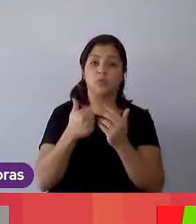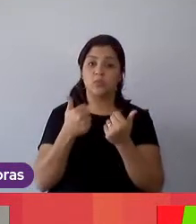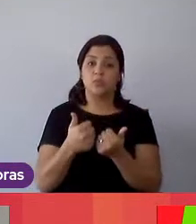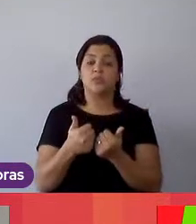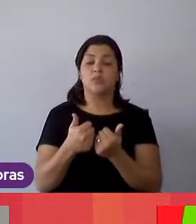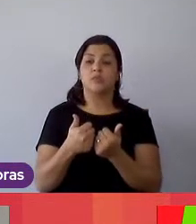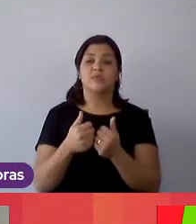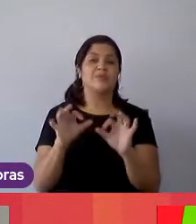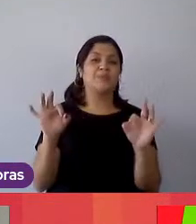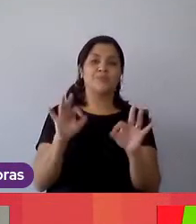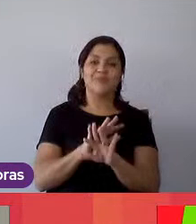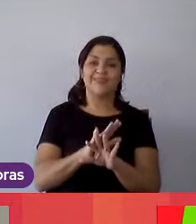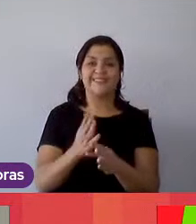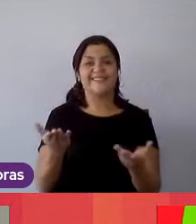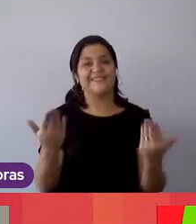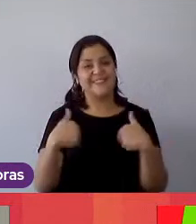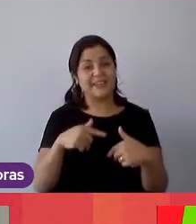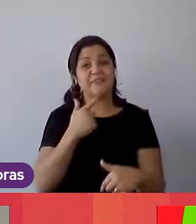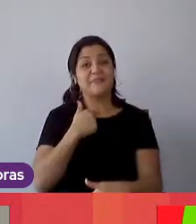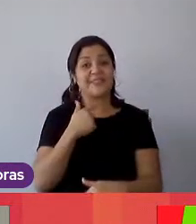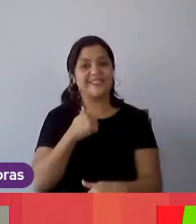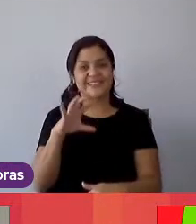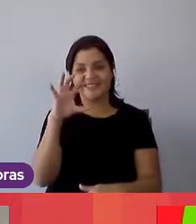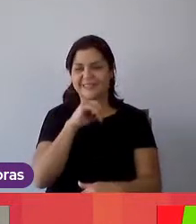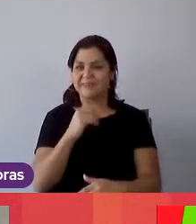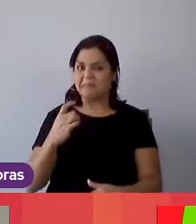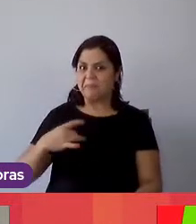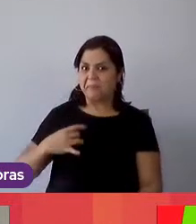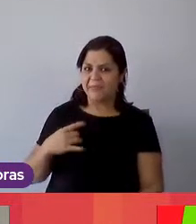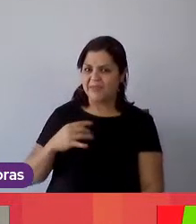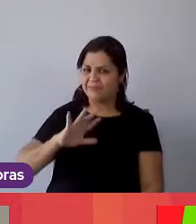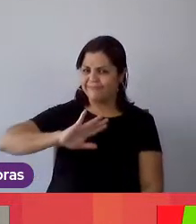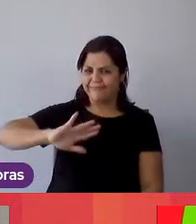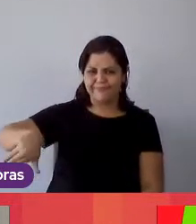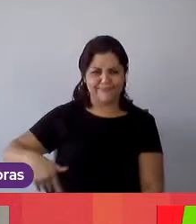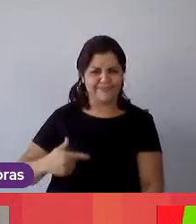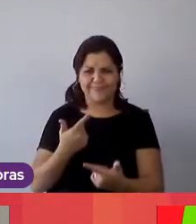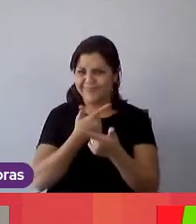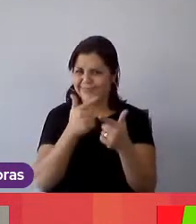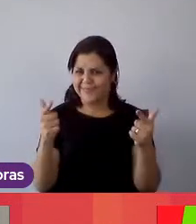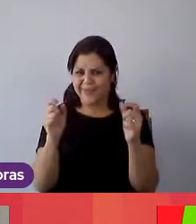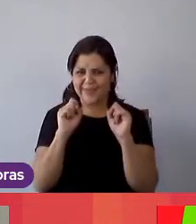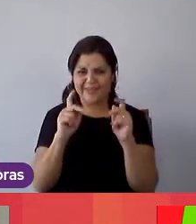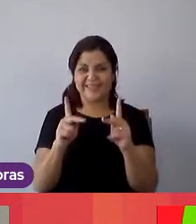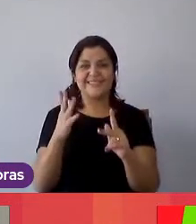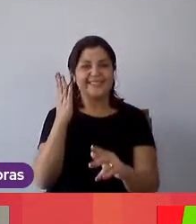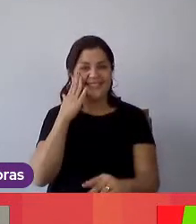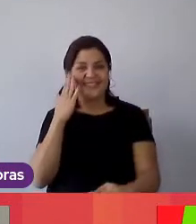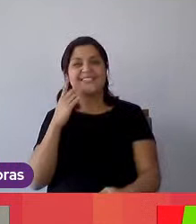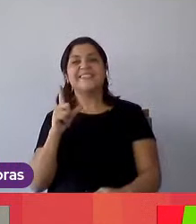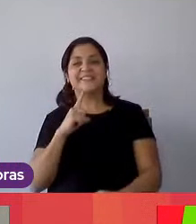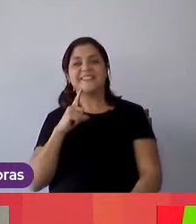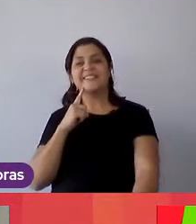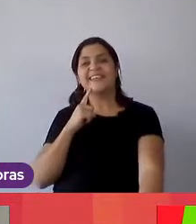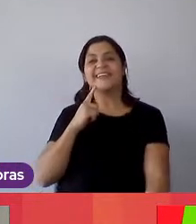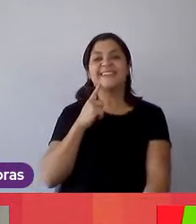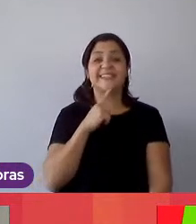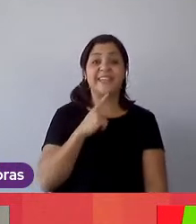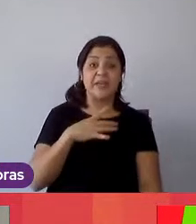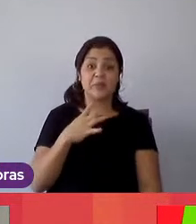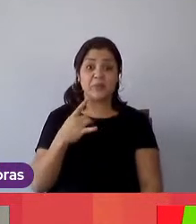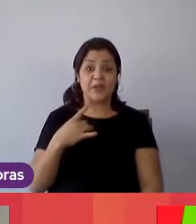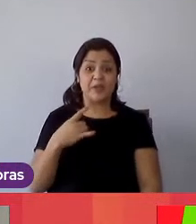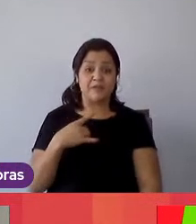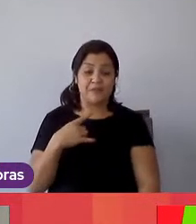e é isso venham com muita vontade não tenham medo tá bom até que bate um nervosismo mas